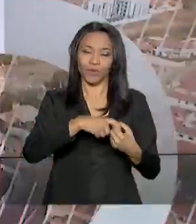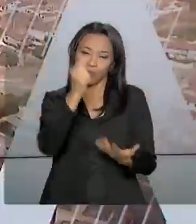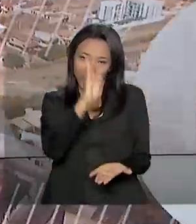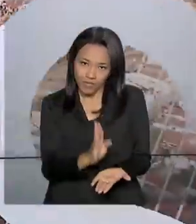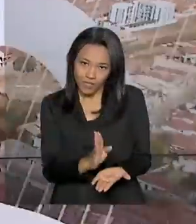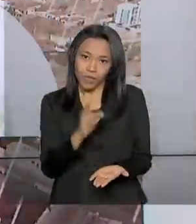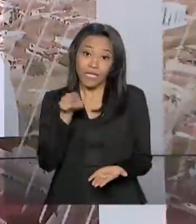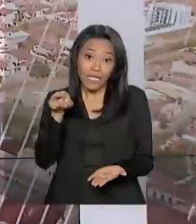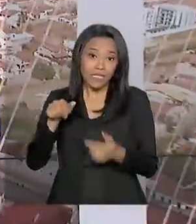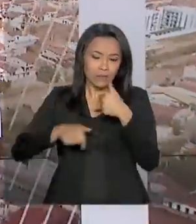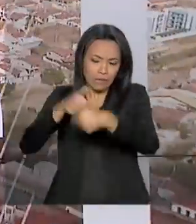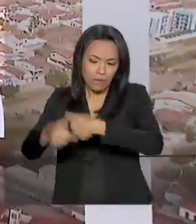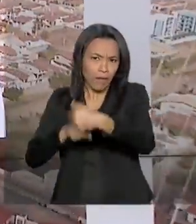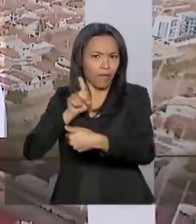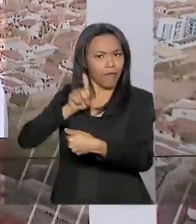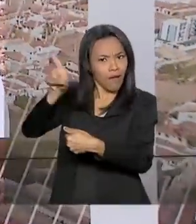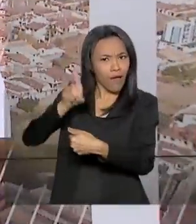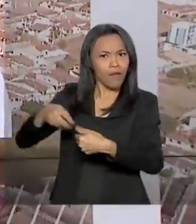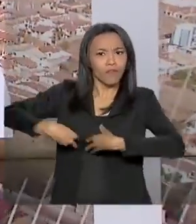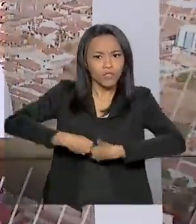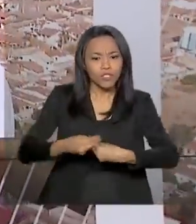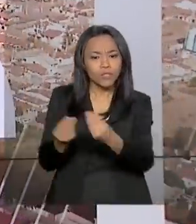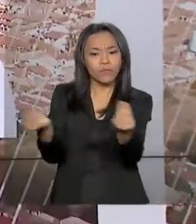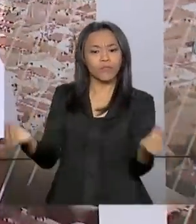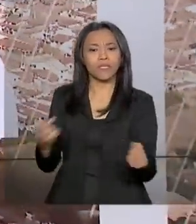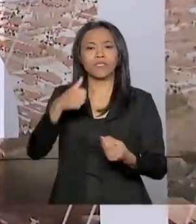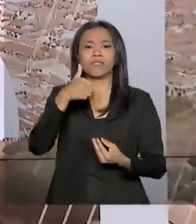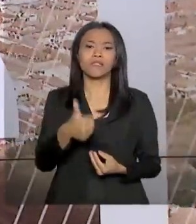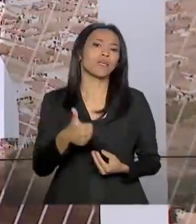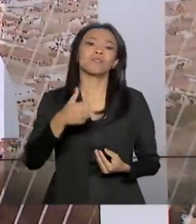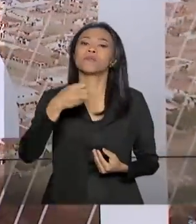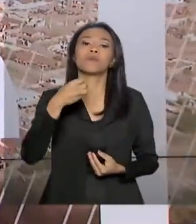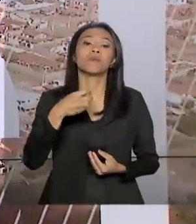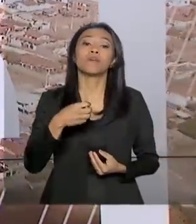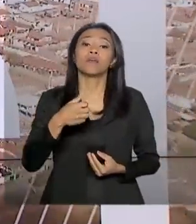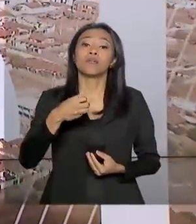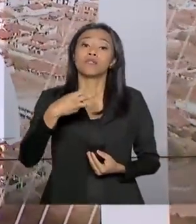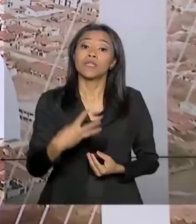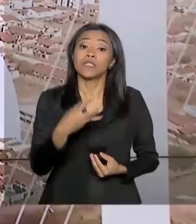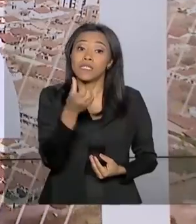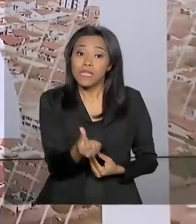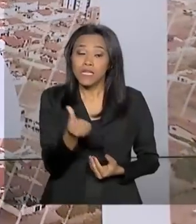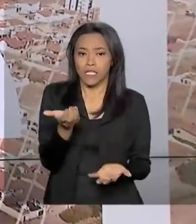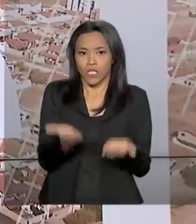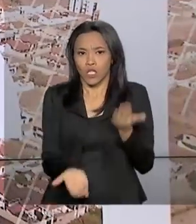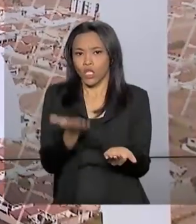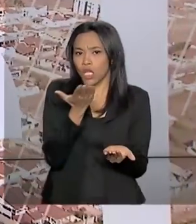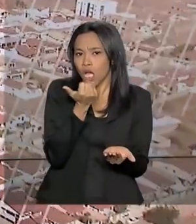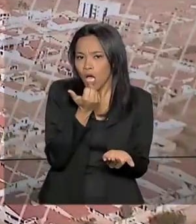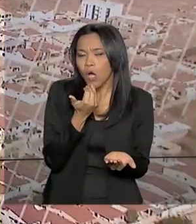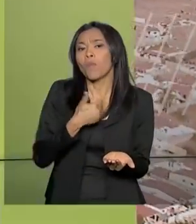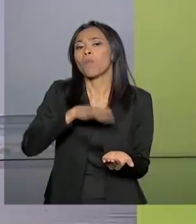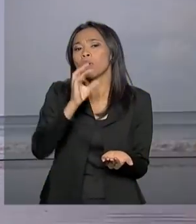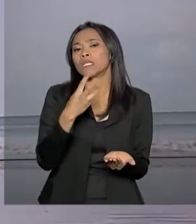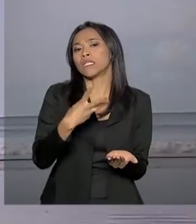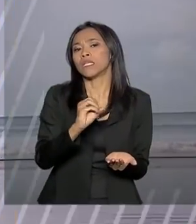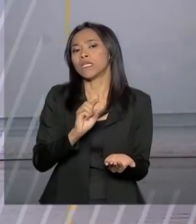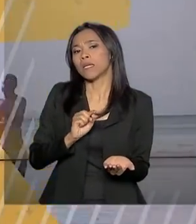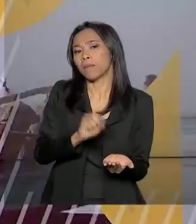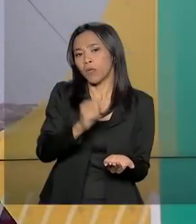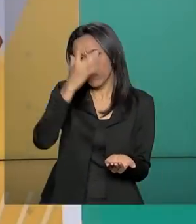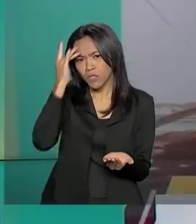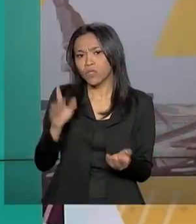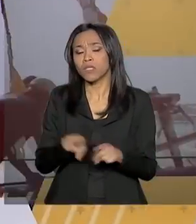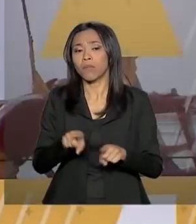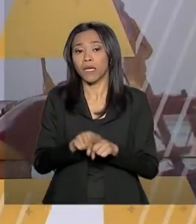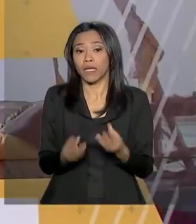Durante a missão, foram distribuídas 136 toneladas de alimentos para mais de 30 mil pessoas. Também foram entregues 5 mil